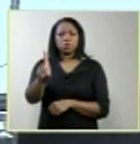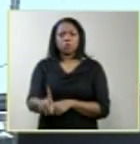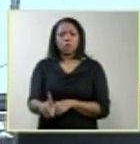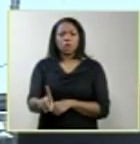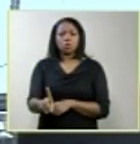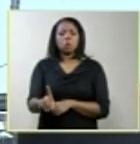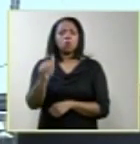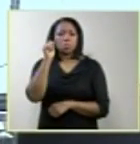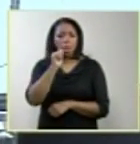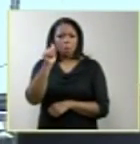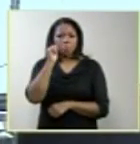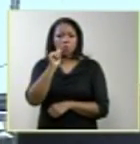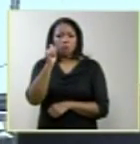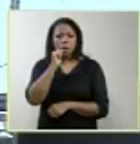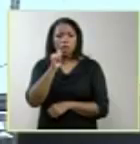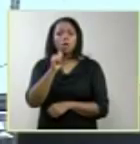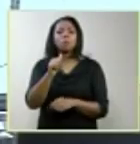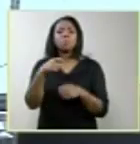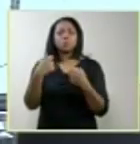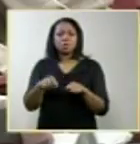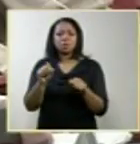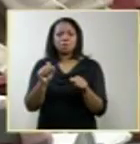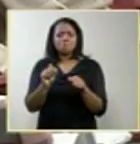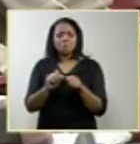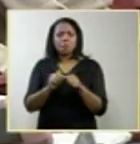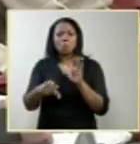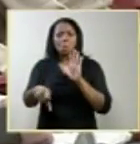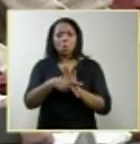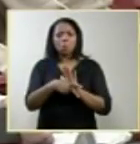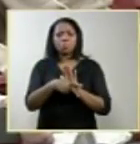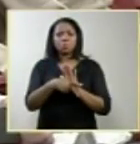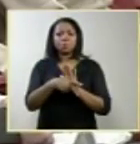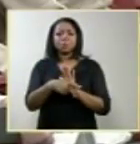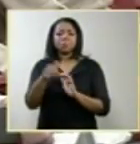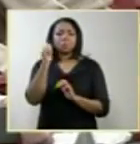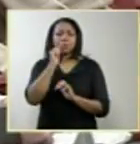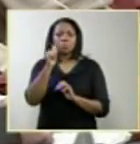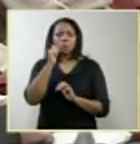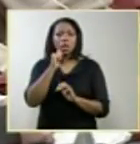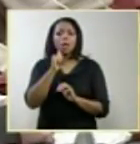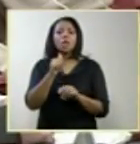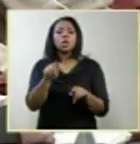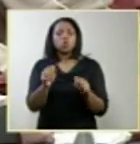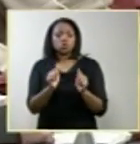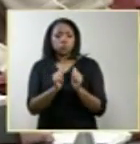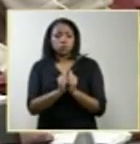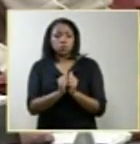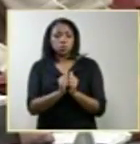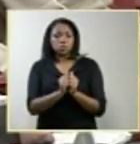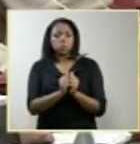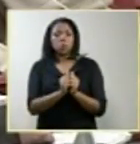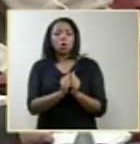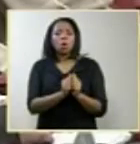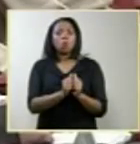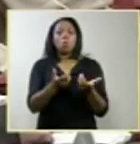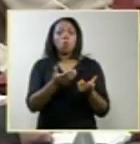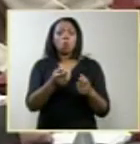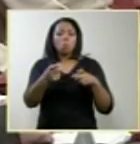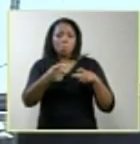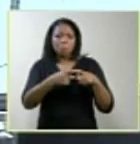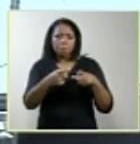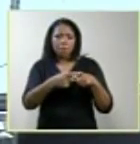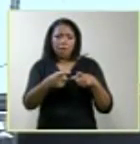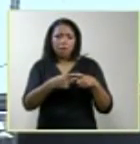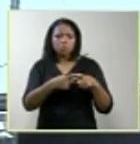que esse direito deve ser exercido pela gestante e o médico ginecologista, que é o seu parceiro, que é o seu confidente,